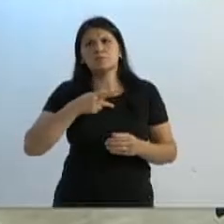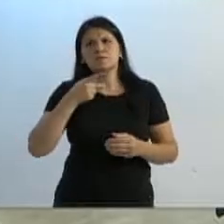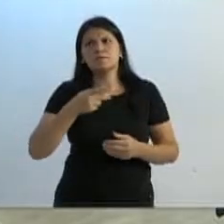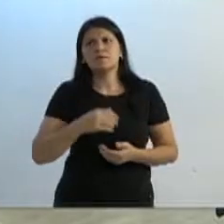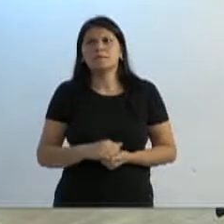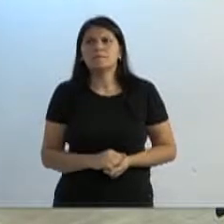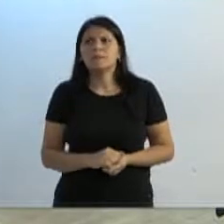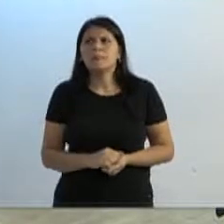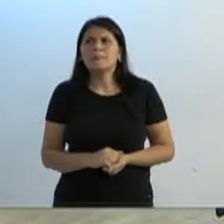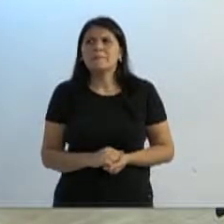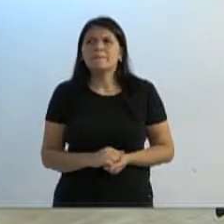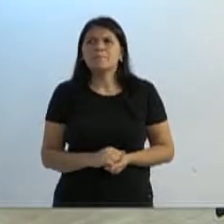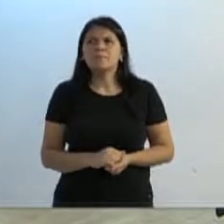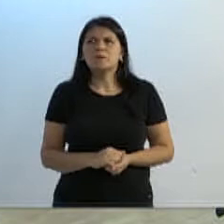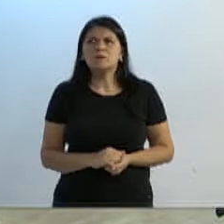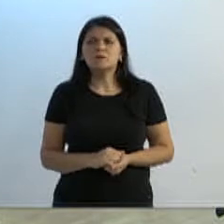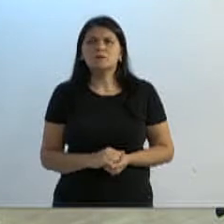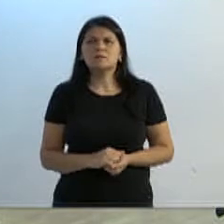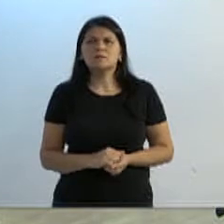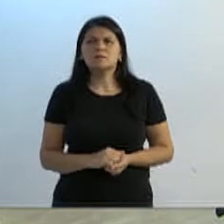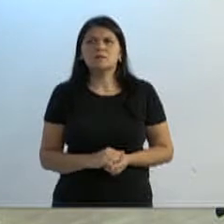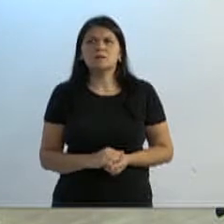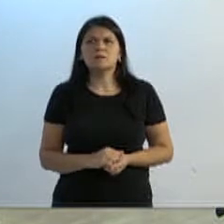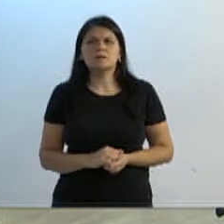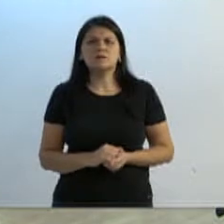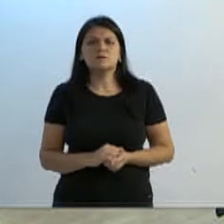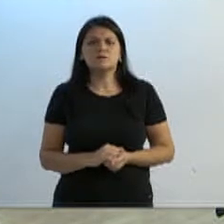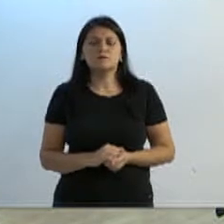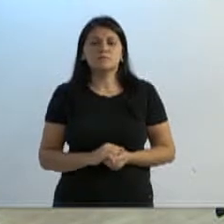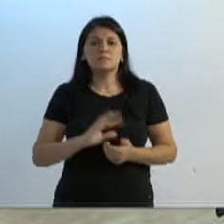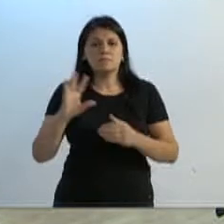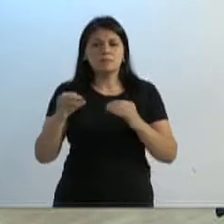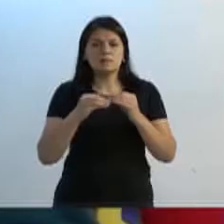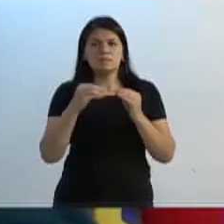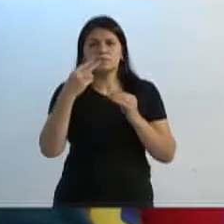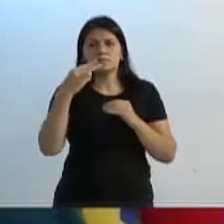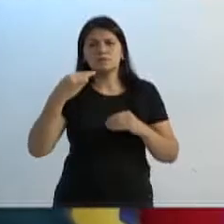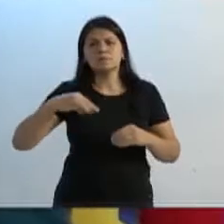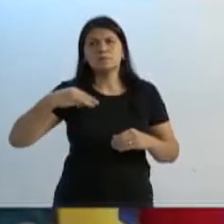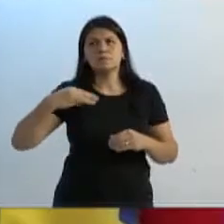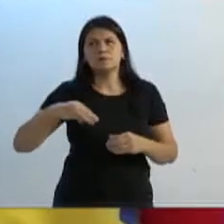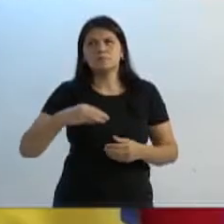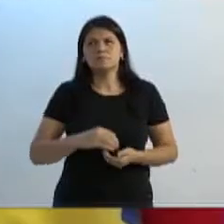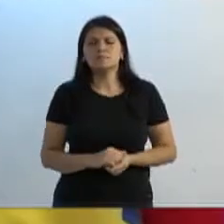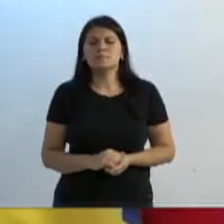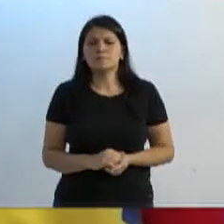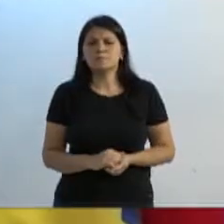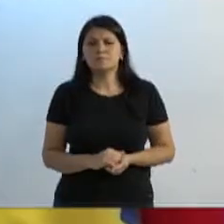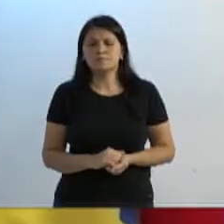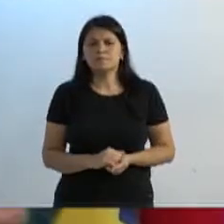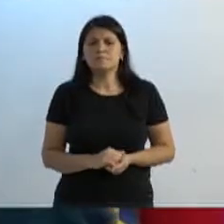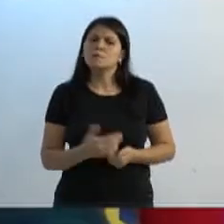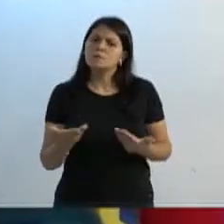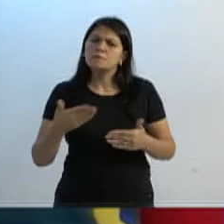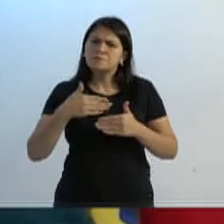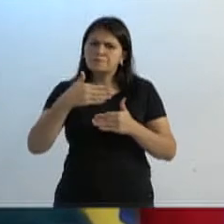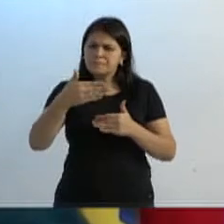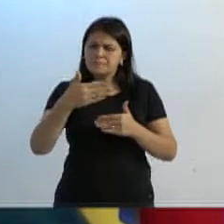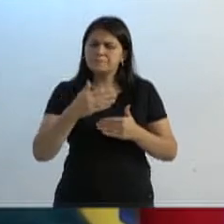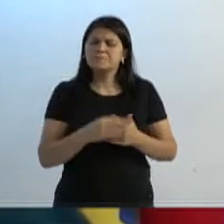Mais três minutos? Mais dois minutos e meio pela... Onde é que cresce, meu vereador? Obrigado pela gentileza, vereador Bruno. Então, dando sequência,